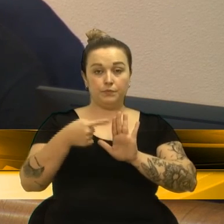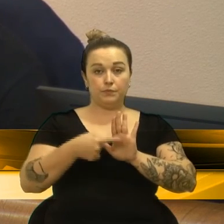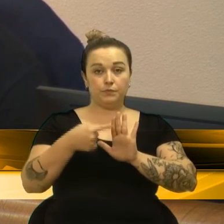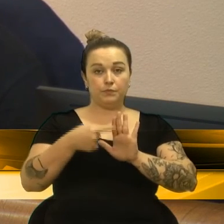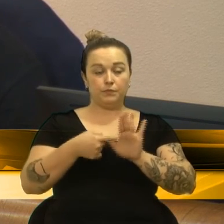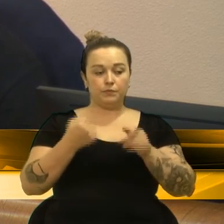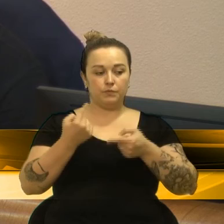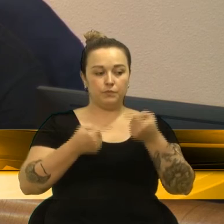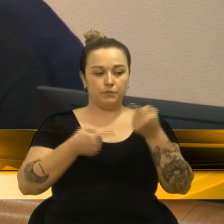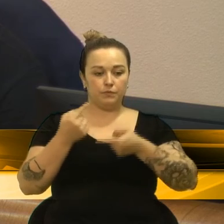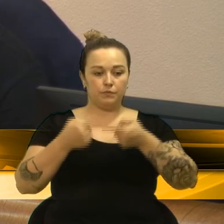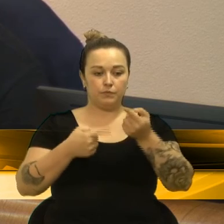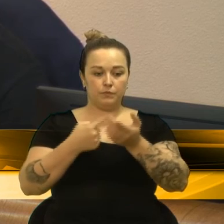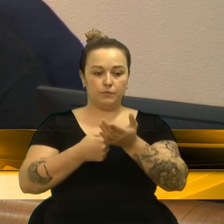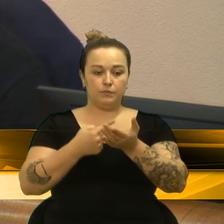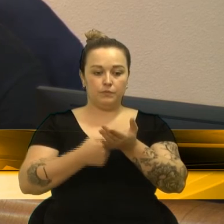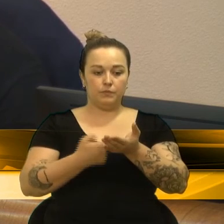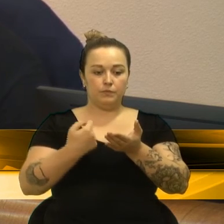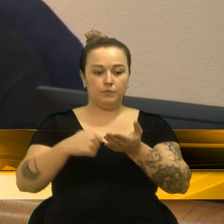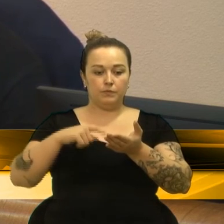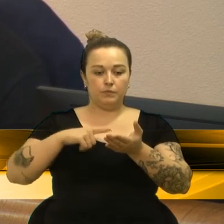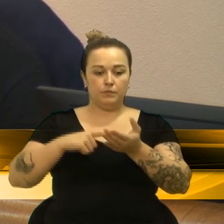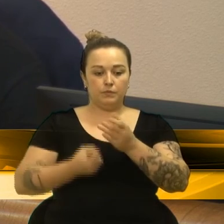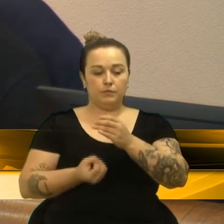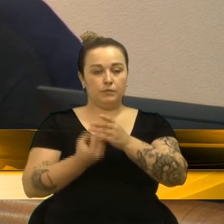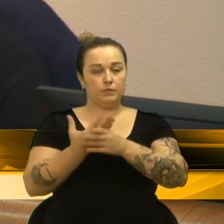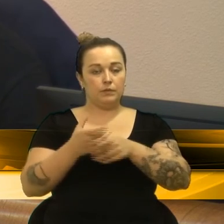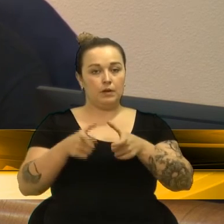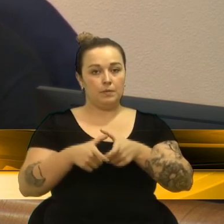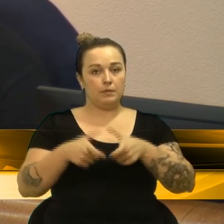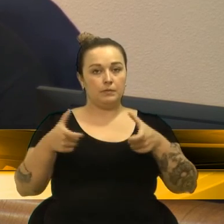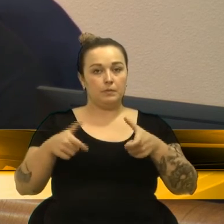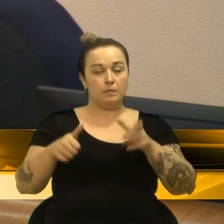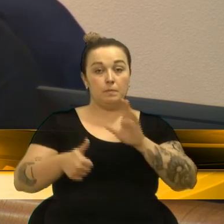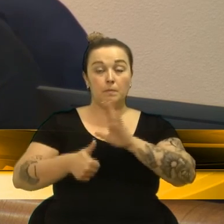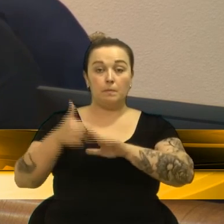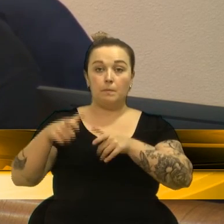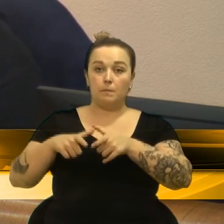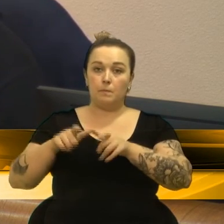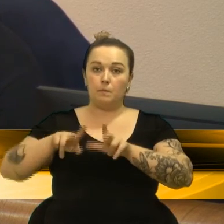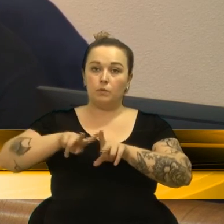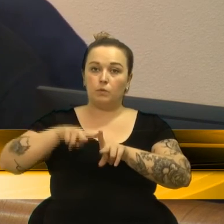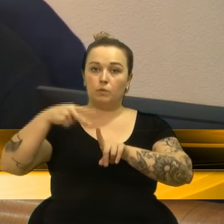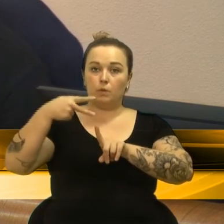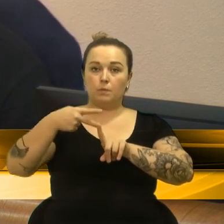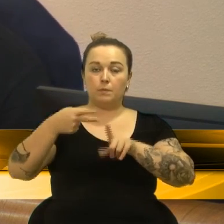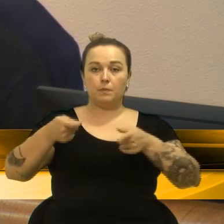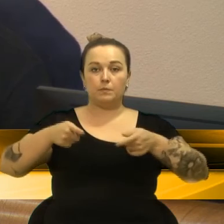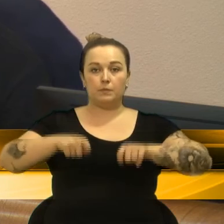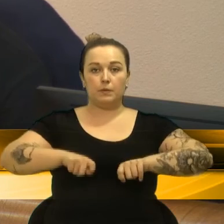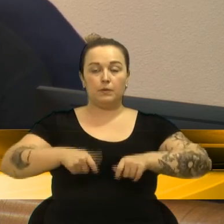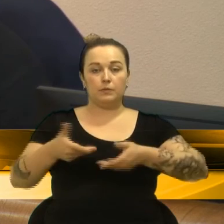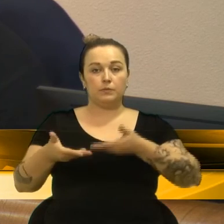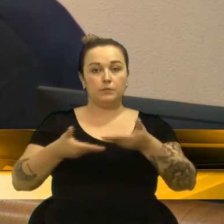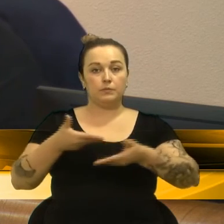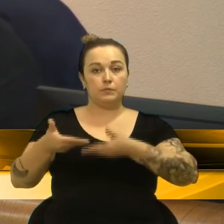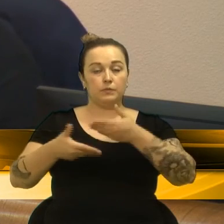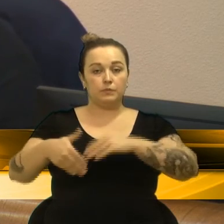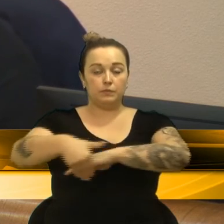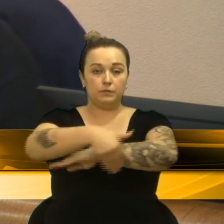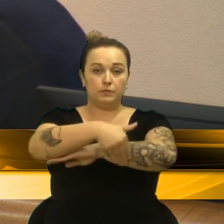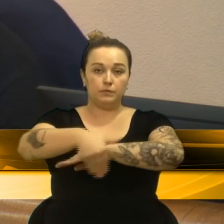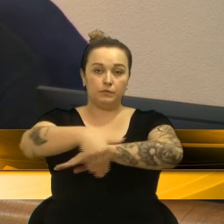disposto no CAPOT, o compromisso deverá providenciar o necessário aumento de capacidade no atendimento da UPA 24 horas, situada na rua João Gregório Pânes,